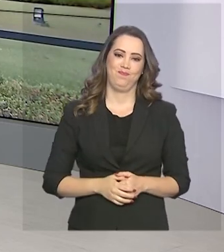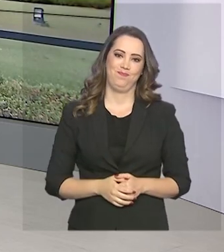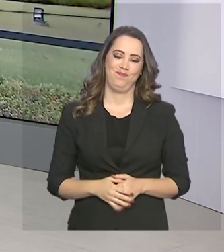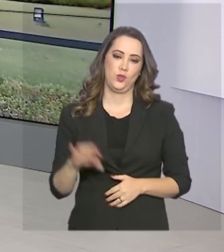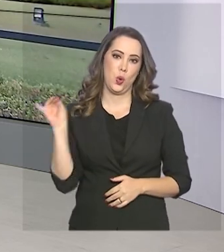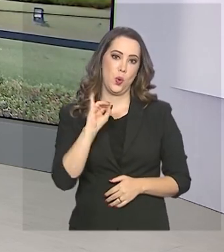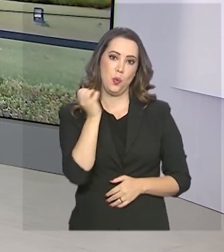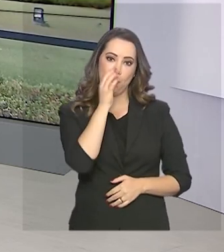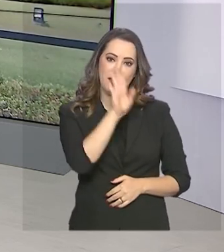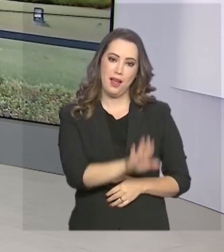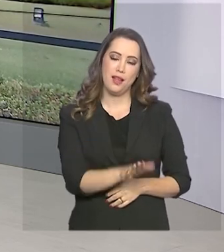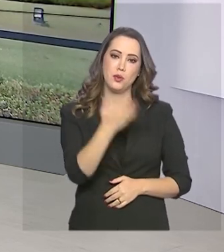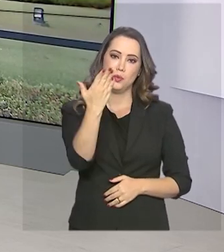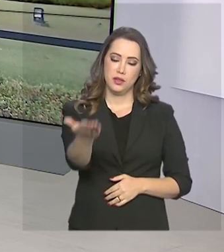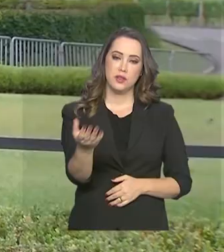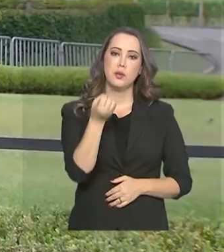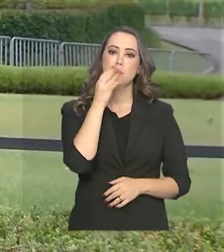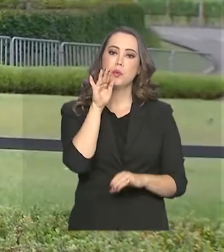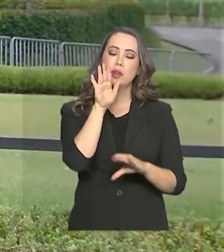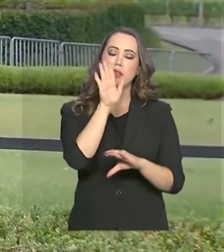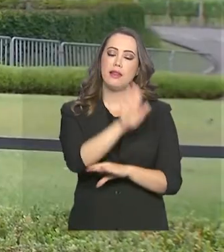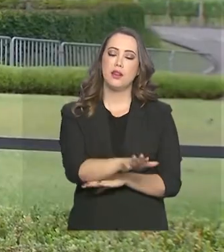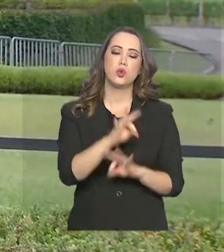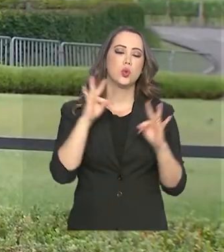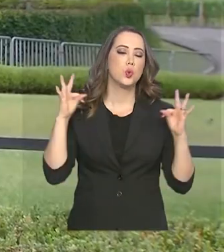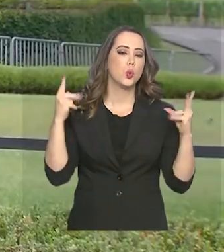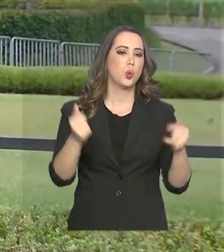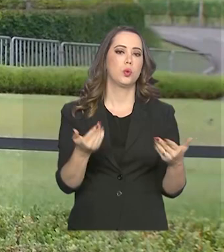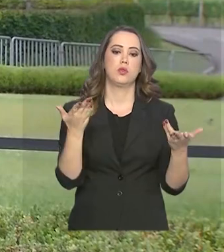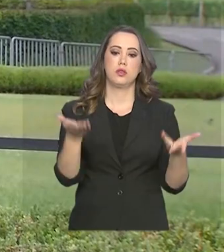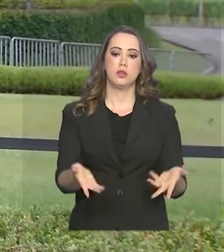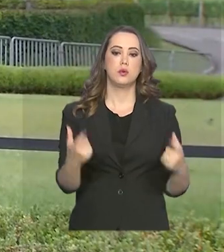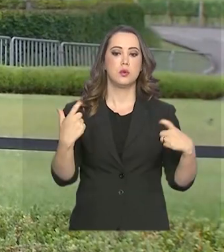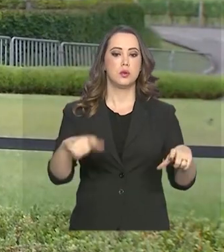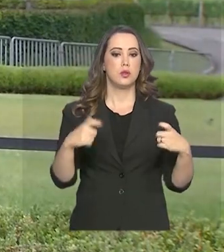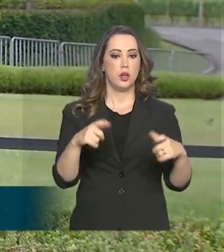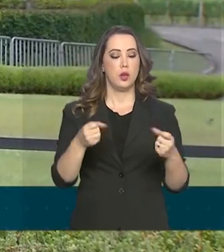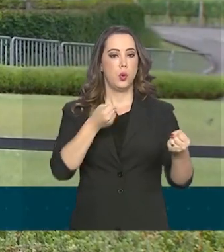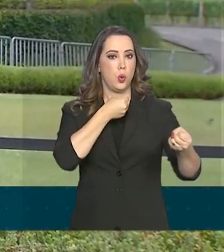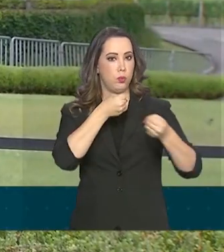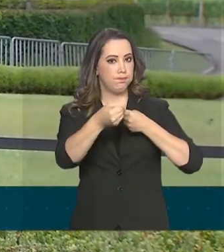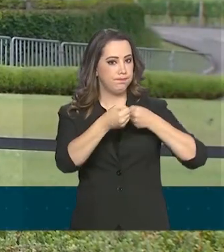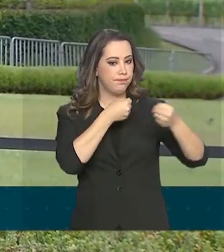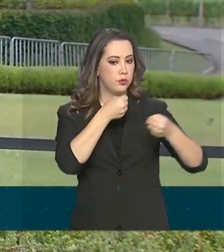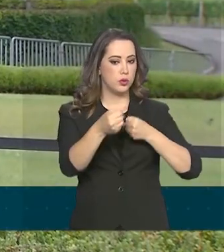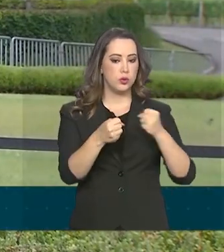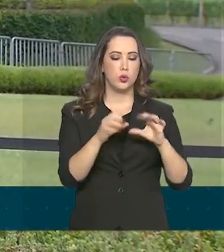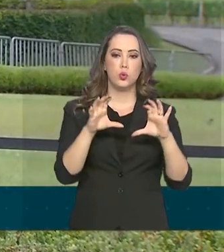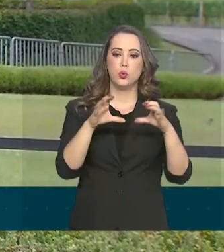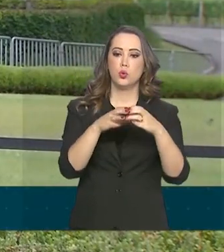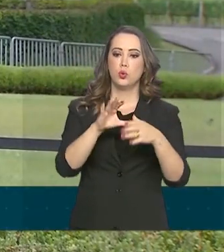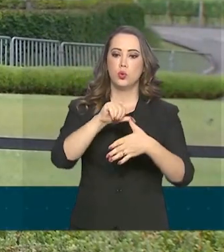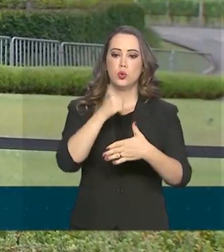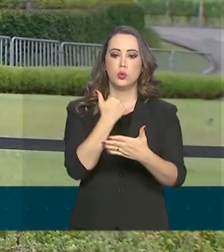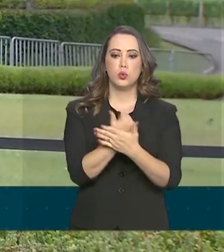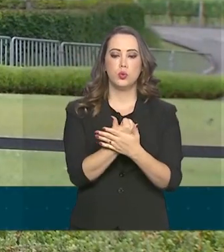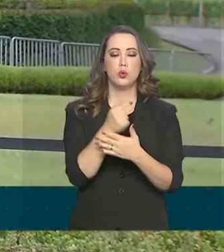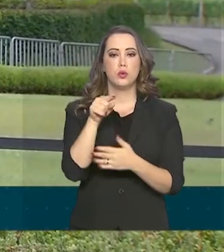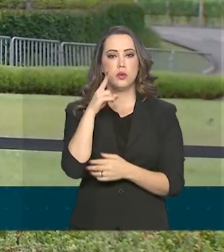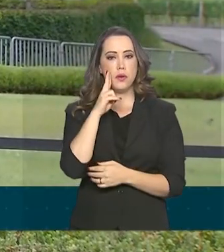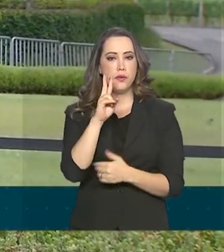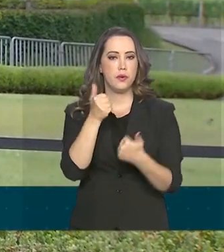Oi, Roberto, boa tarde para você, boa tarde a todos. Olha, nós estamos aqui no centro de imprensa da Cúpula do Mercosul e acabamos de